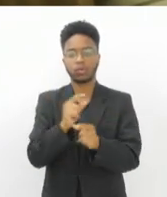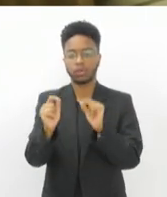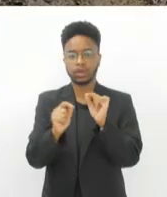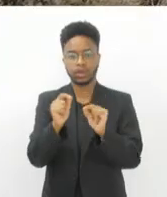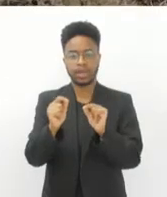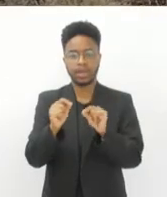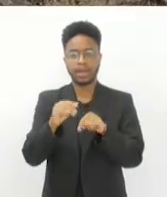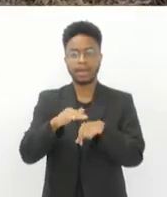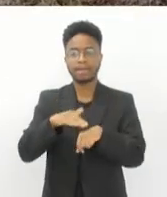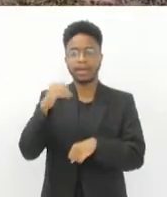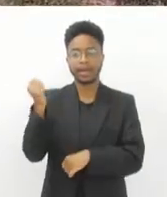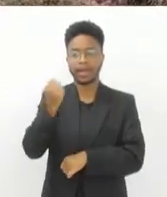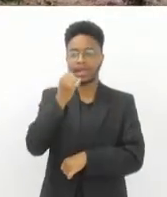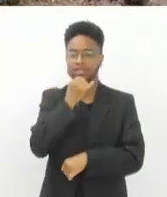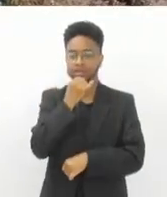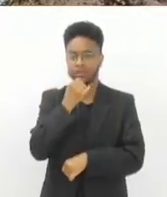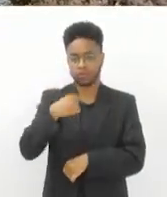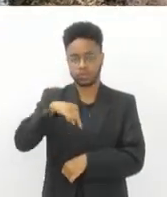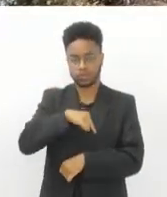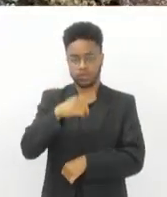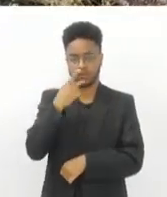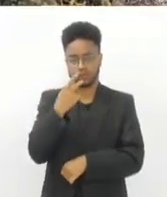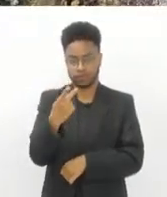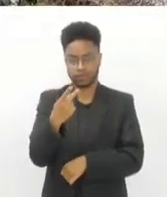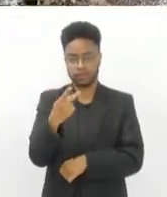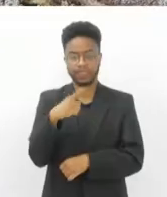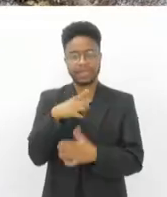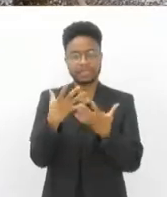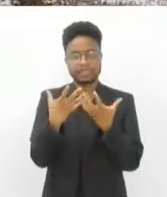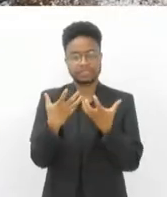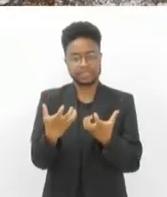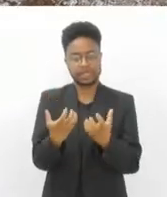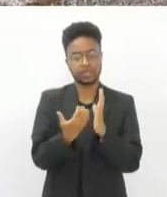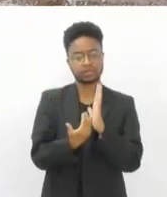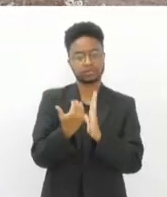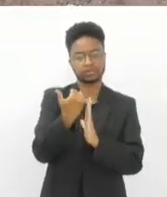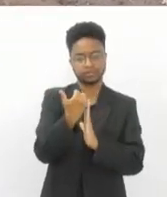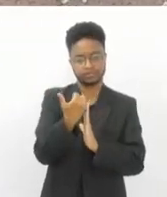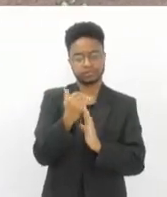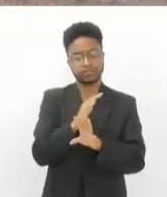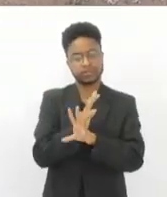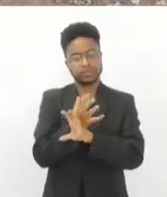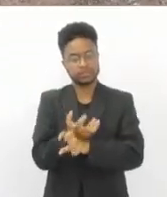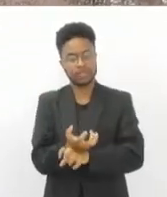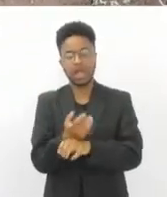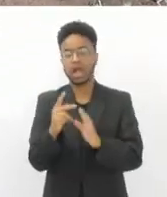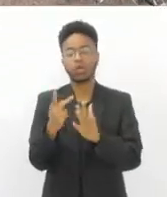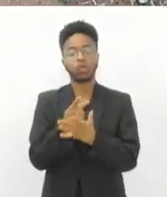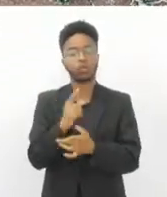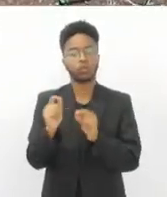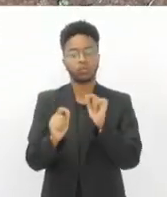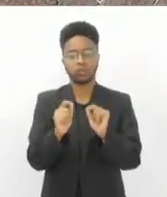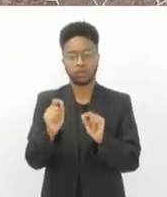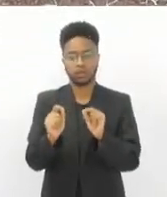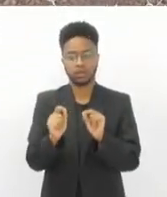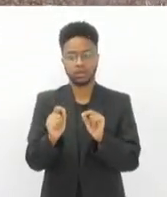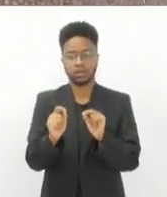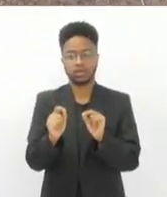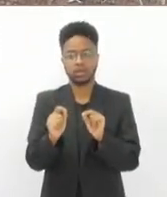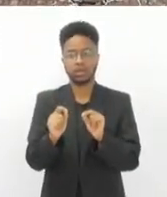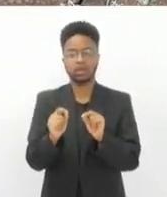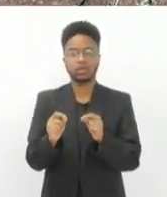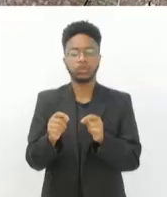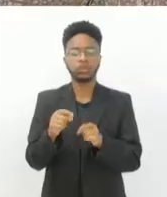extremos. E aí nós estamos falando de secas mais extremas. E secas mais extremas podem causar o quê? Menor deposição